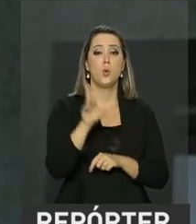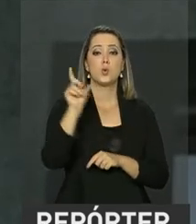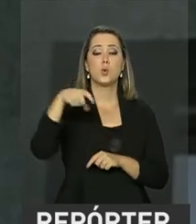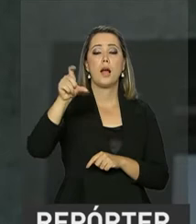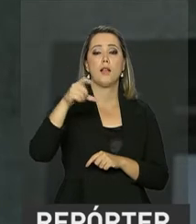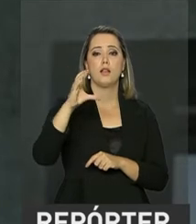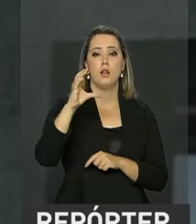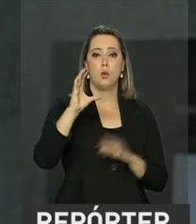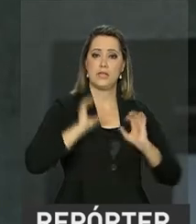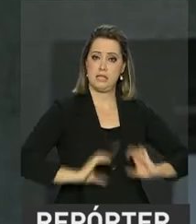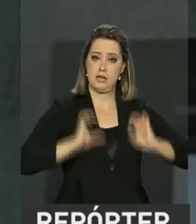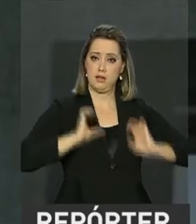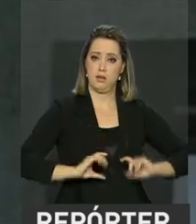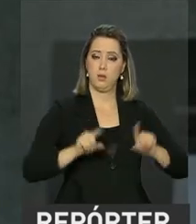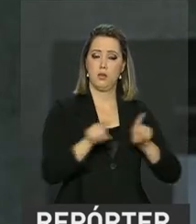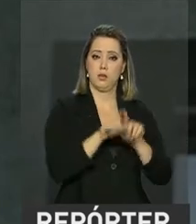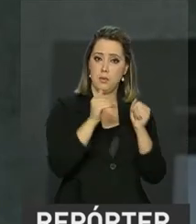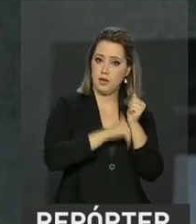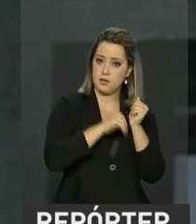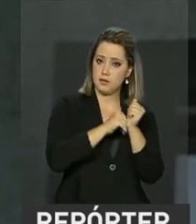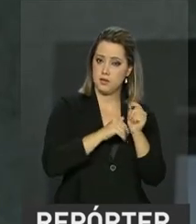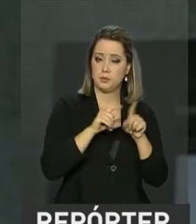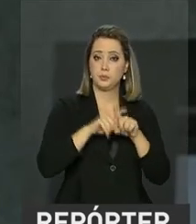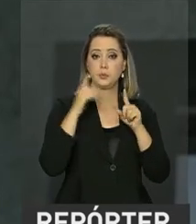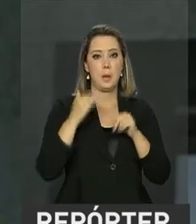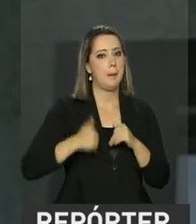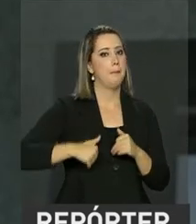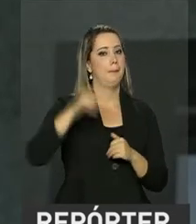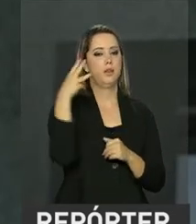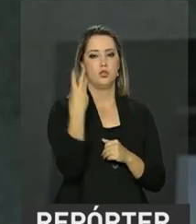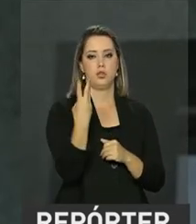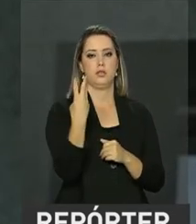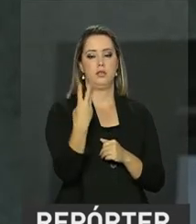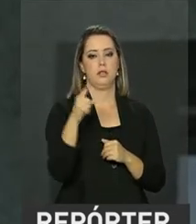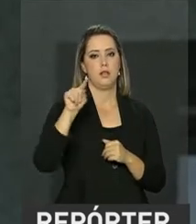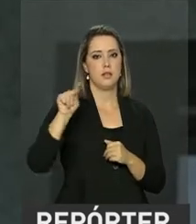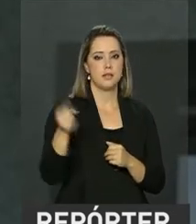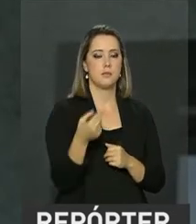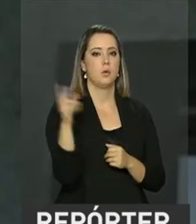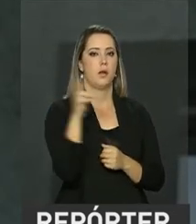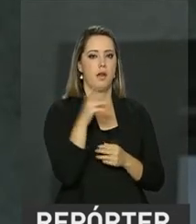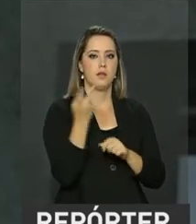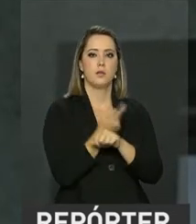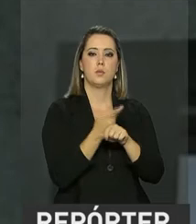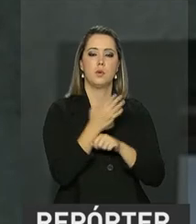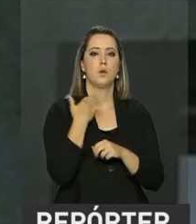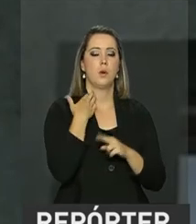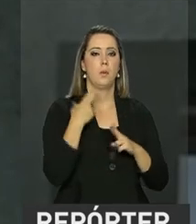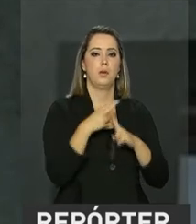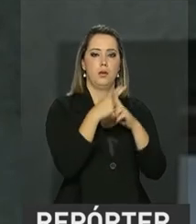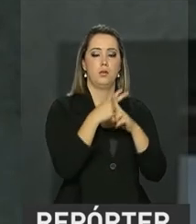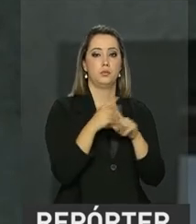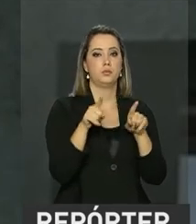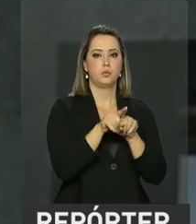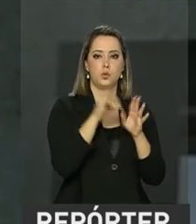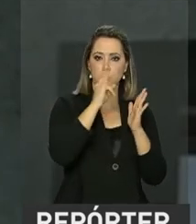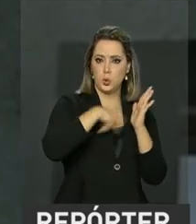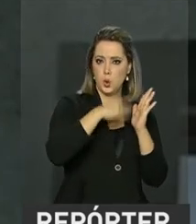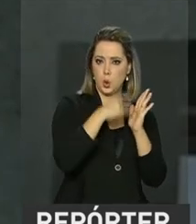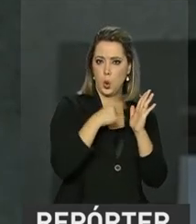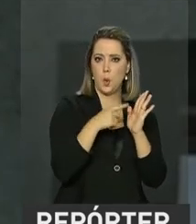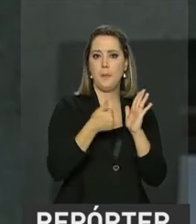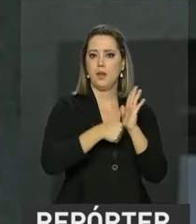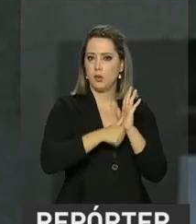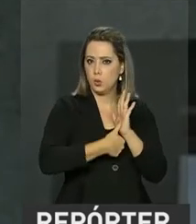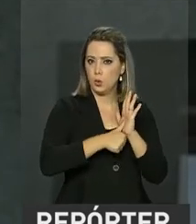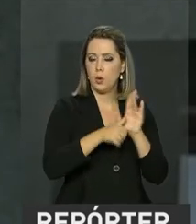acima de R$.000, ele tem que procurar uma agência da Caixa. E a gente sempre sugere que, além de um documento pessoal, ele